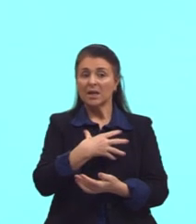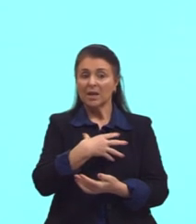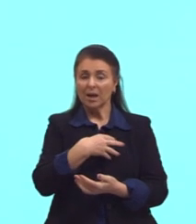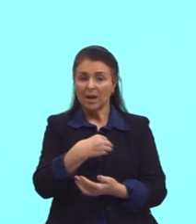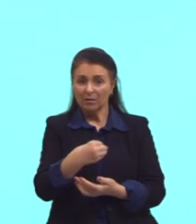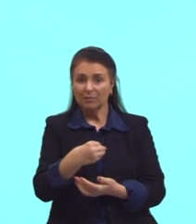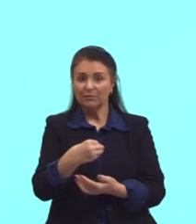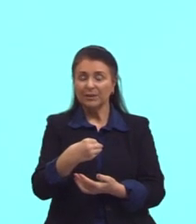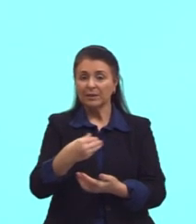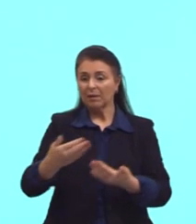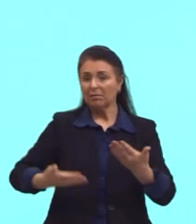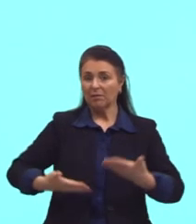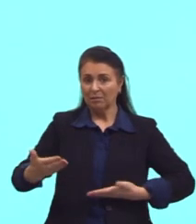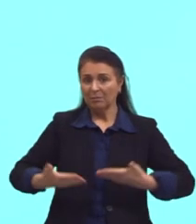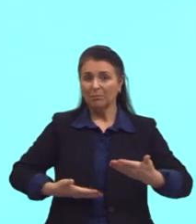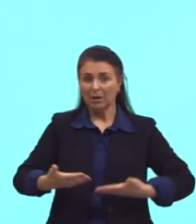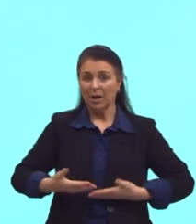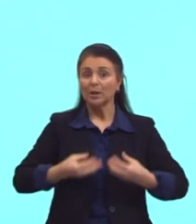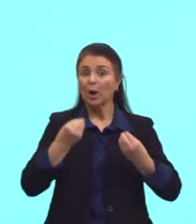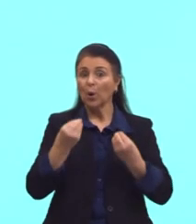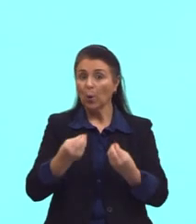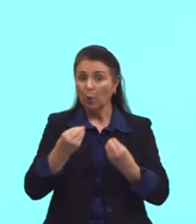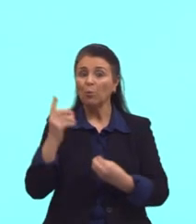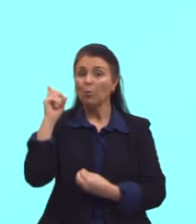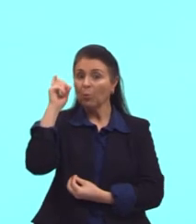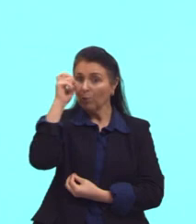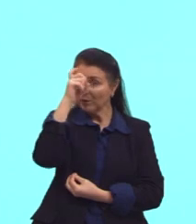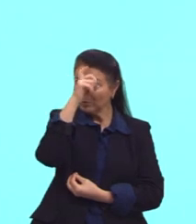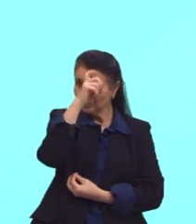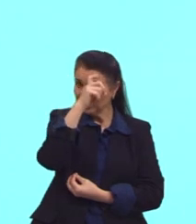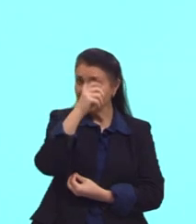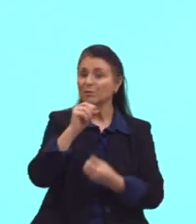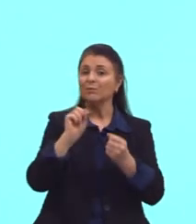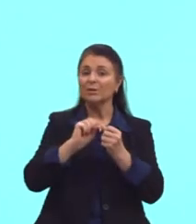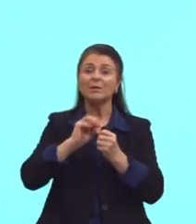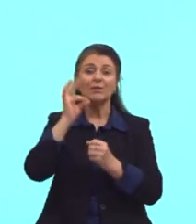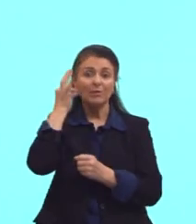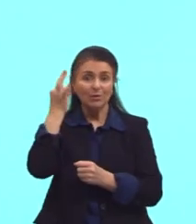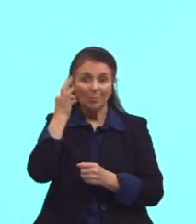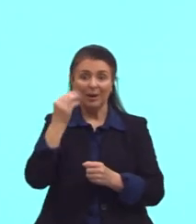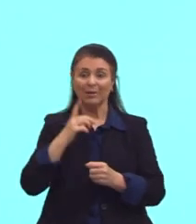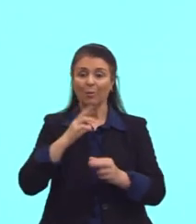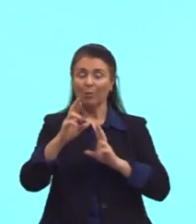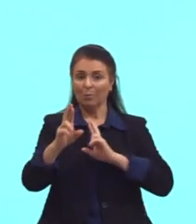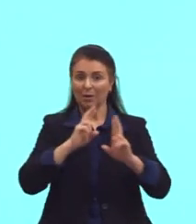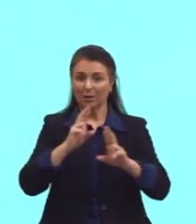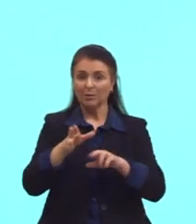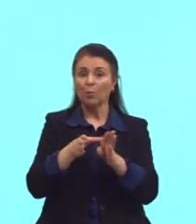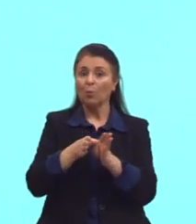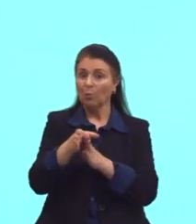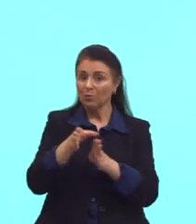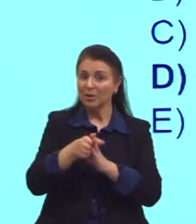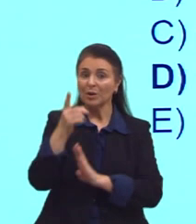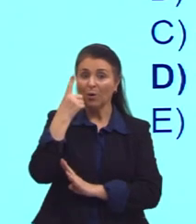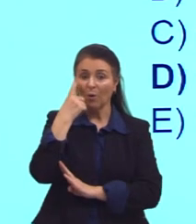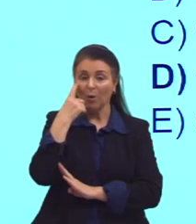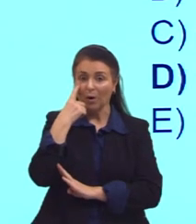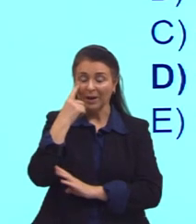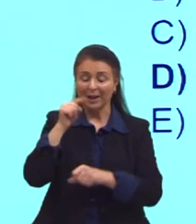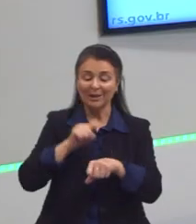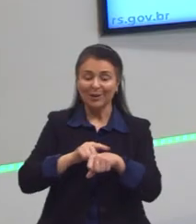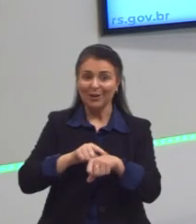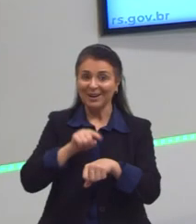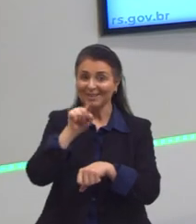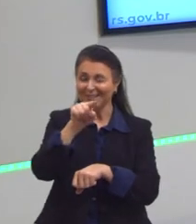que é filha de uma empregada, dificuldades que ela enfrenta para fazer o vestibular. Te aconselho a assistir a esse filme. Que horas ela volta?